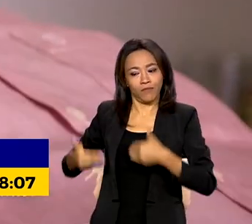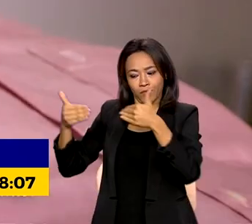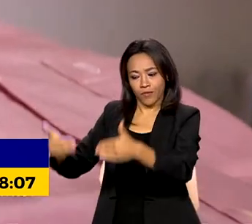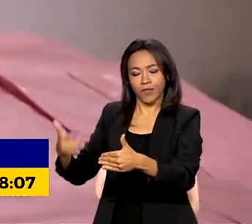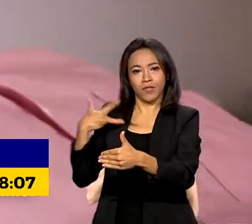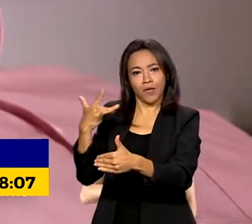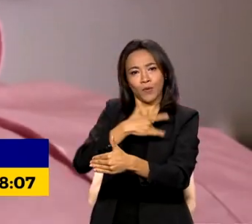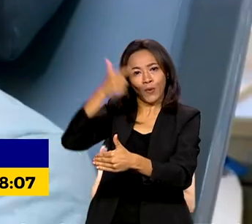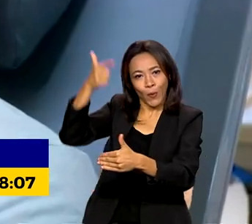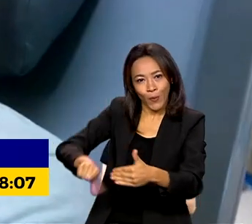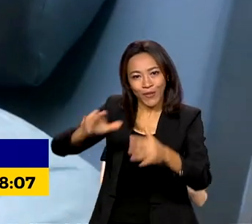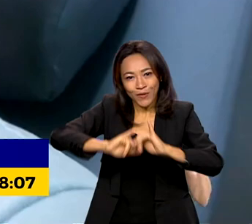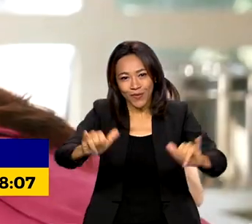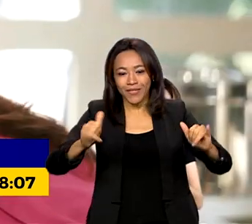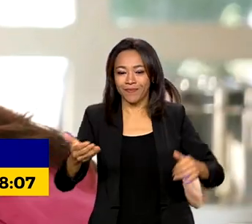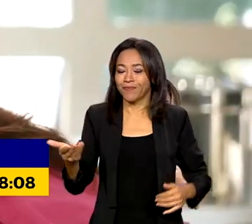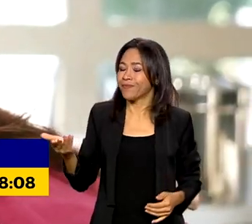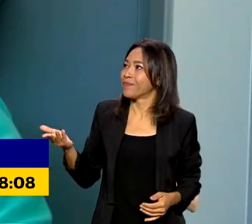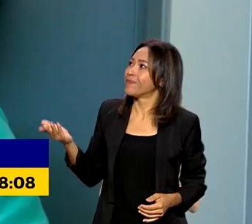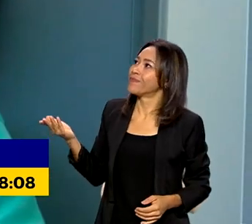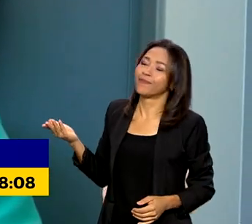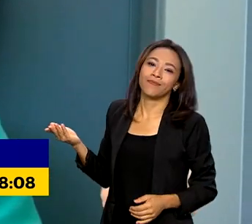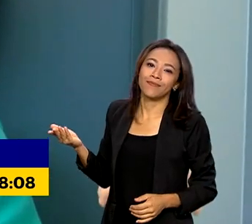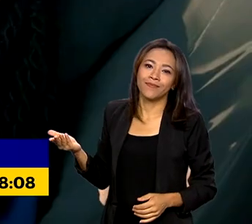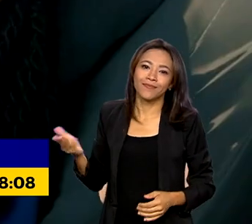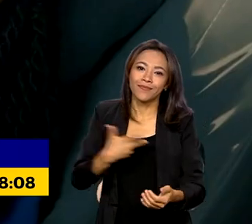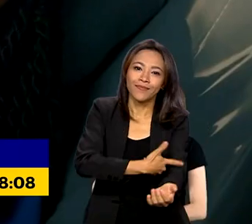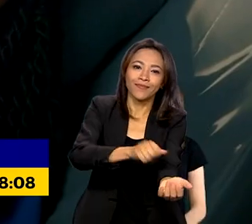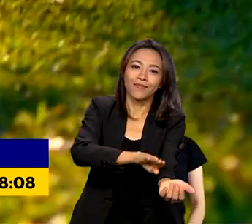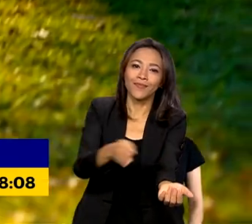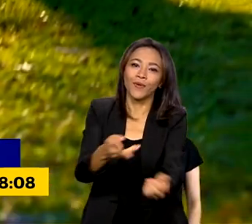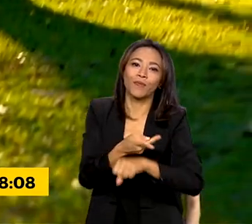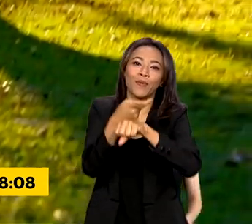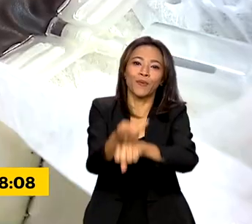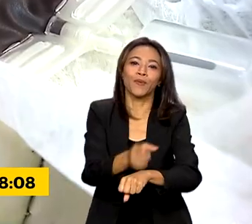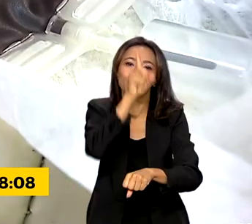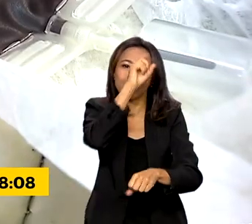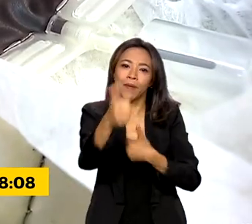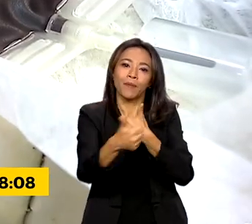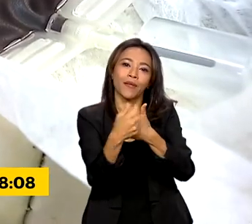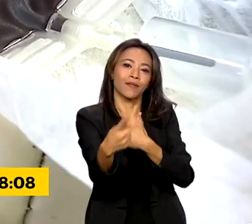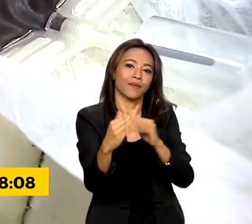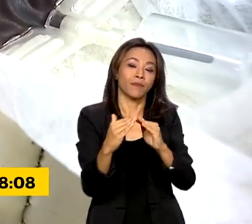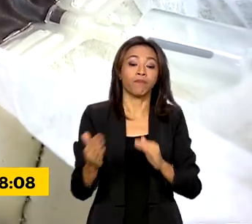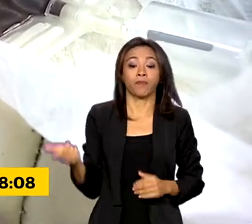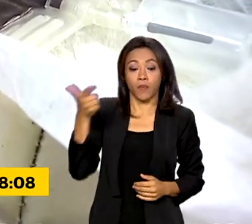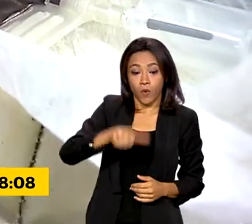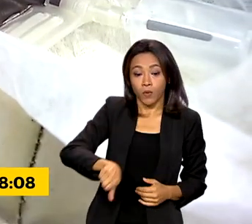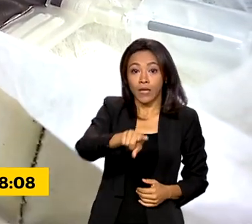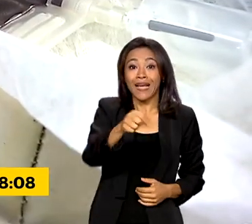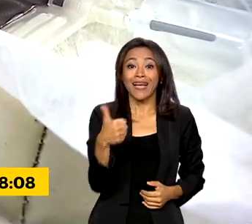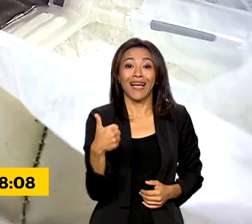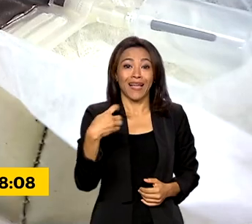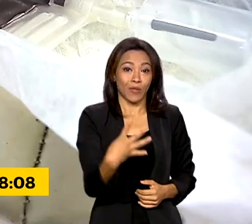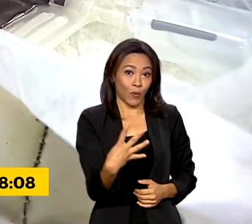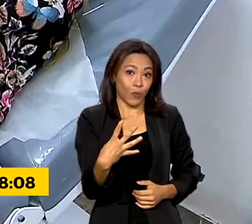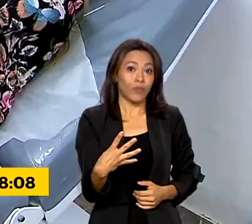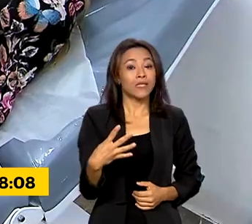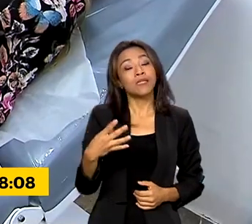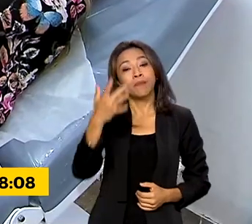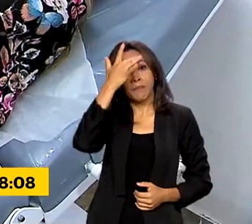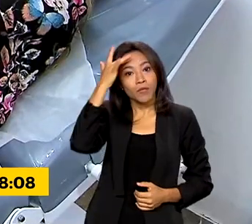mais uma campanha. Doe sangue regularmente, procure o hemocentro mais próximo. 14 pessoas a cada mil